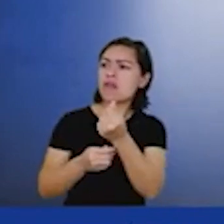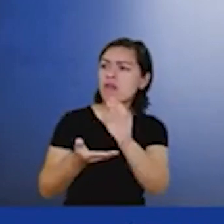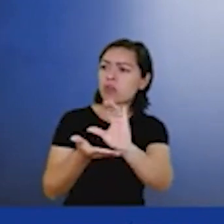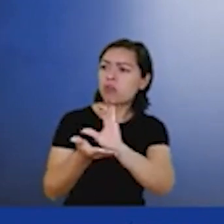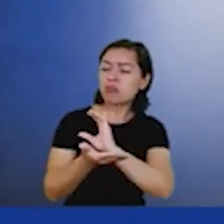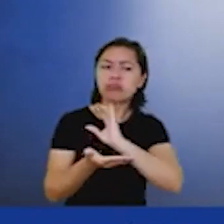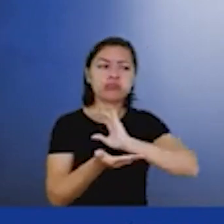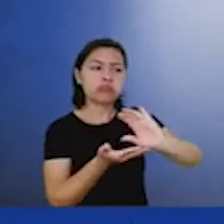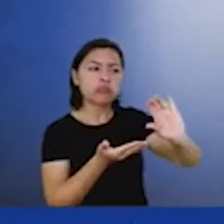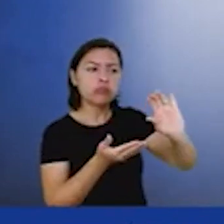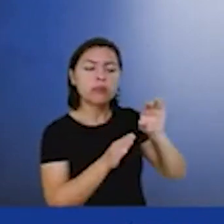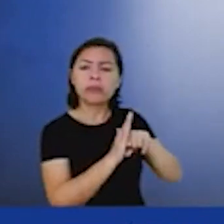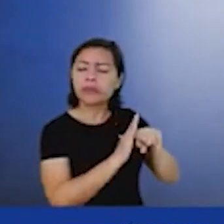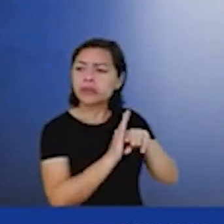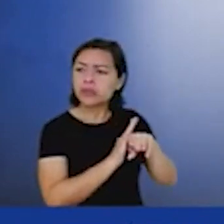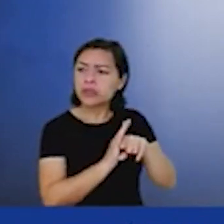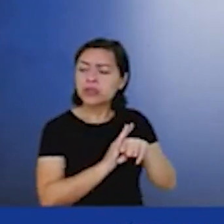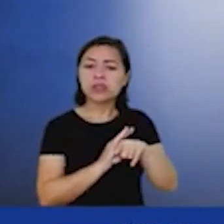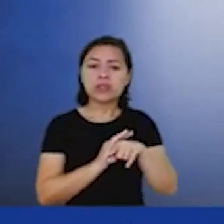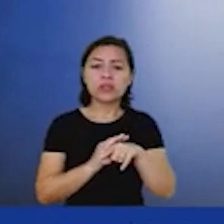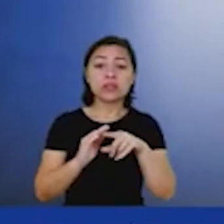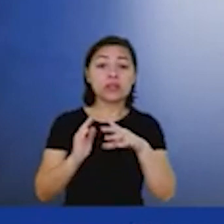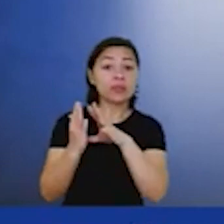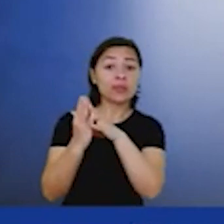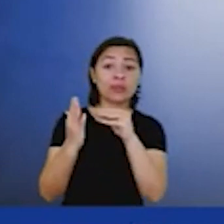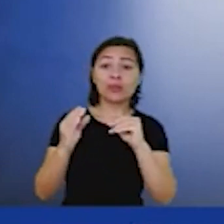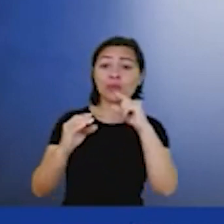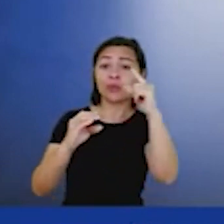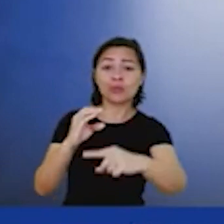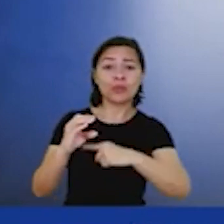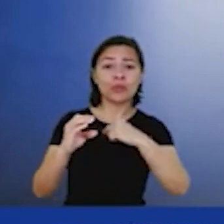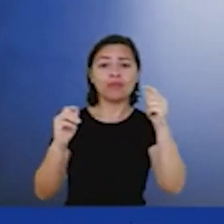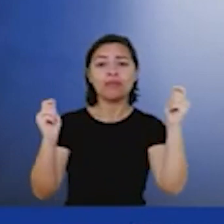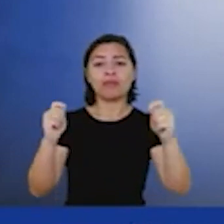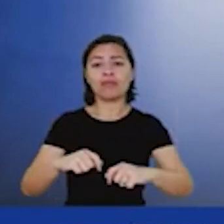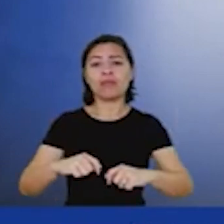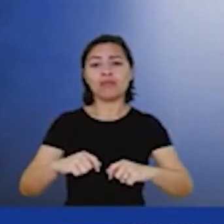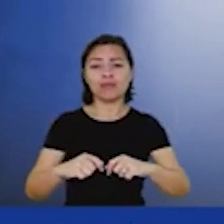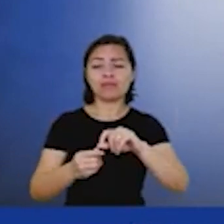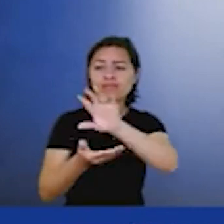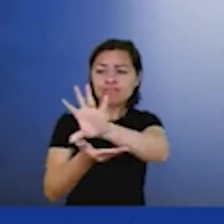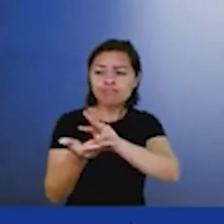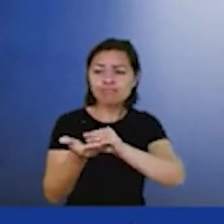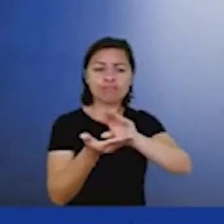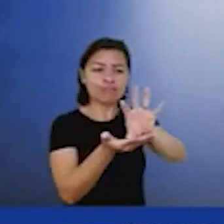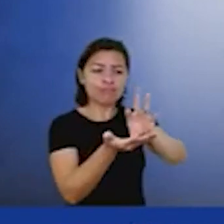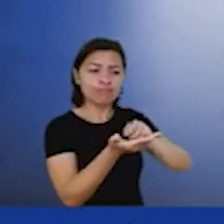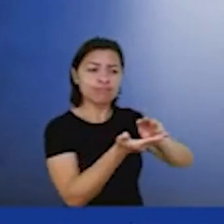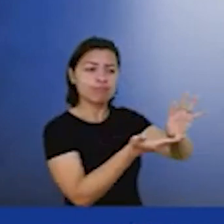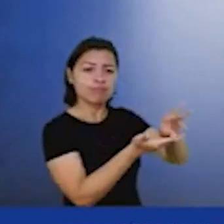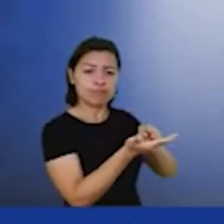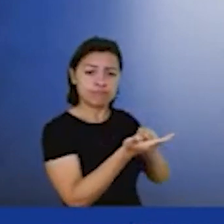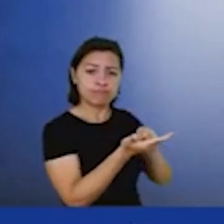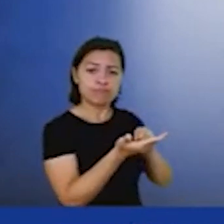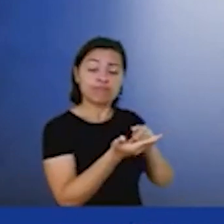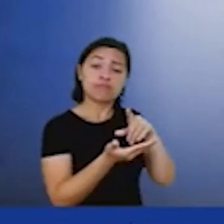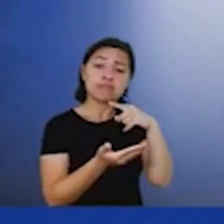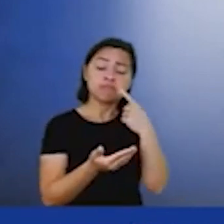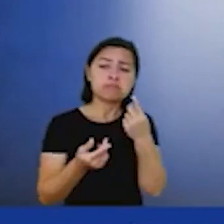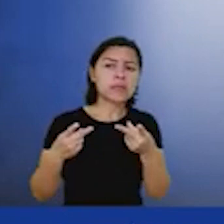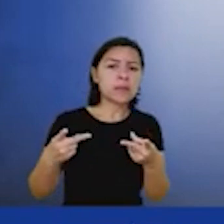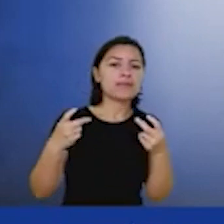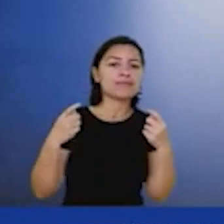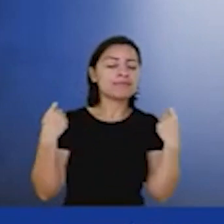desenvolvimento e a gente vê também a necessidade de de